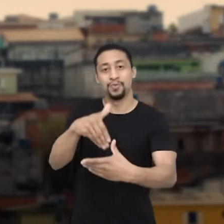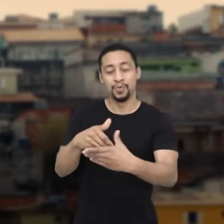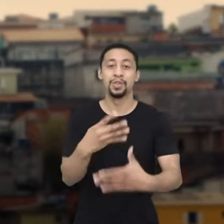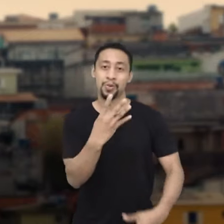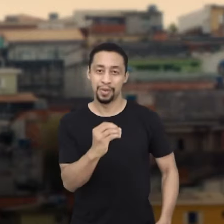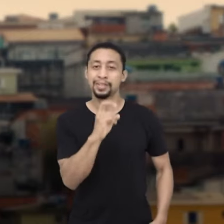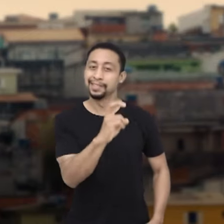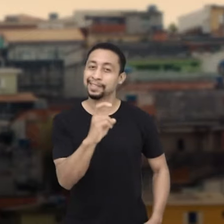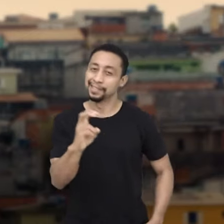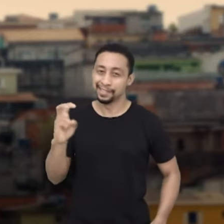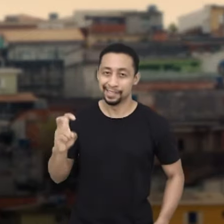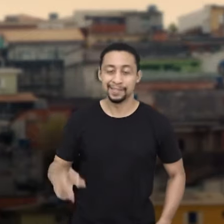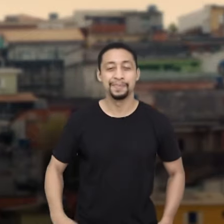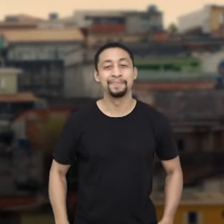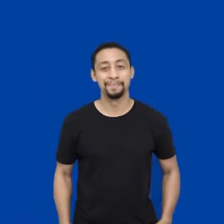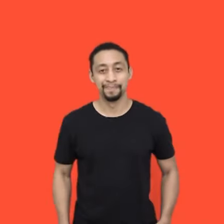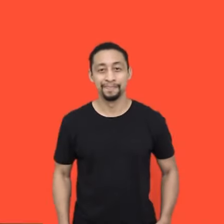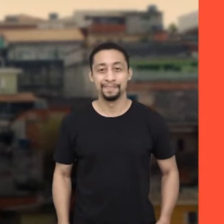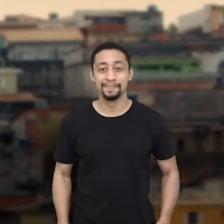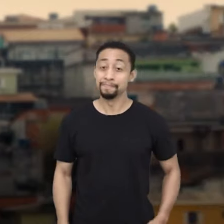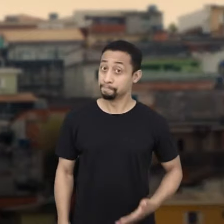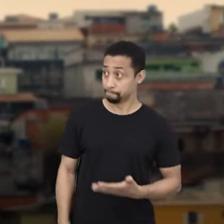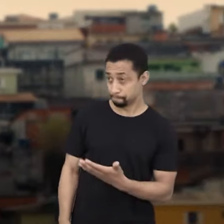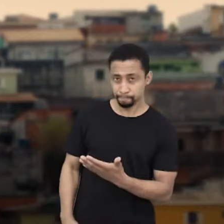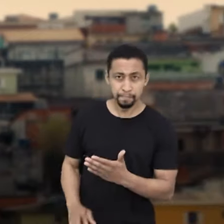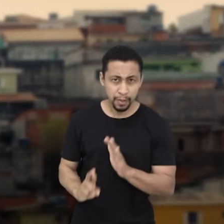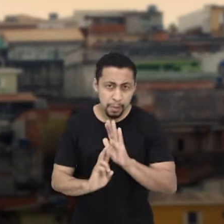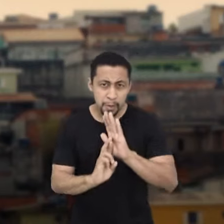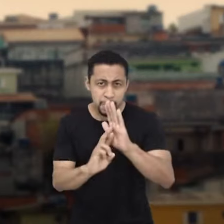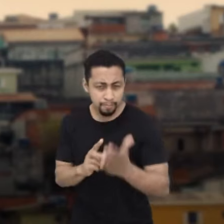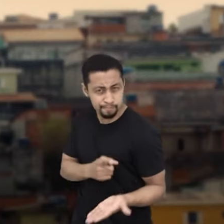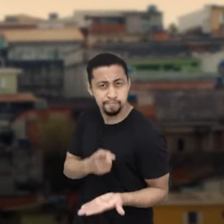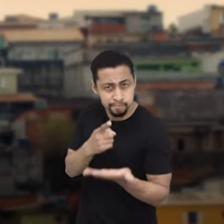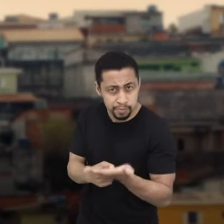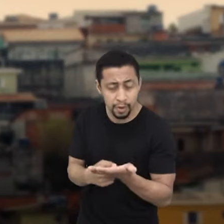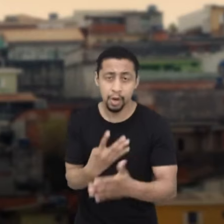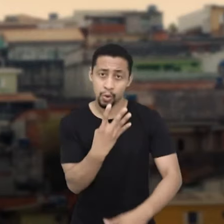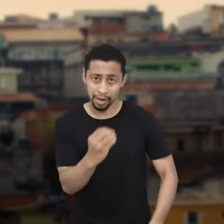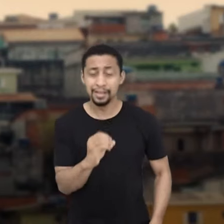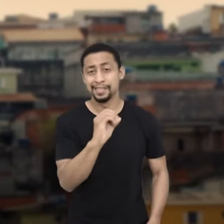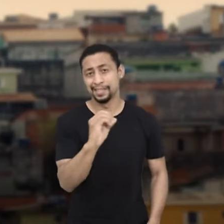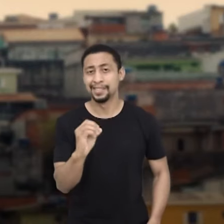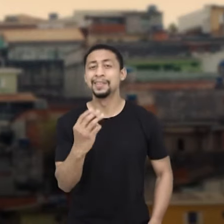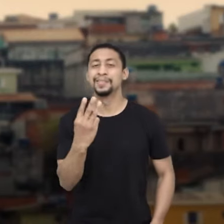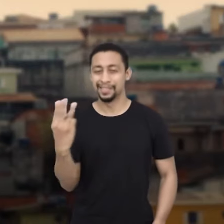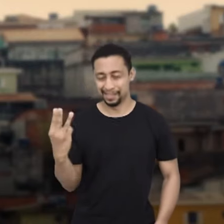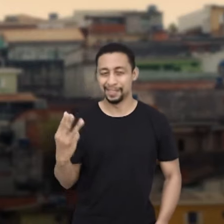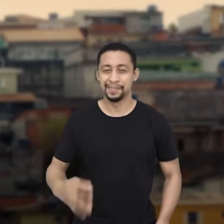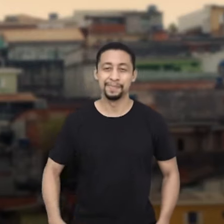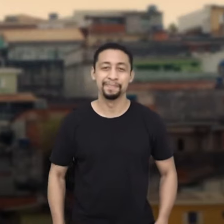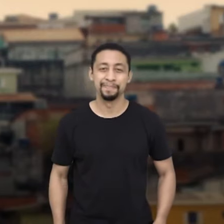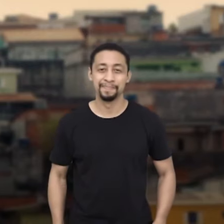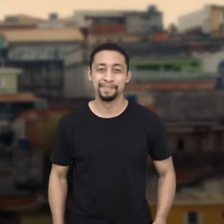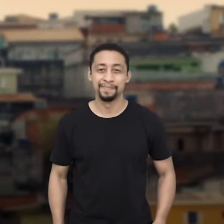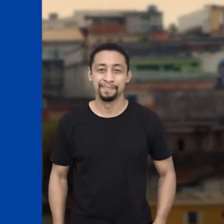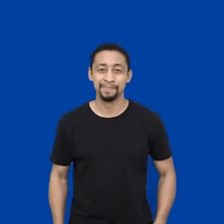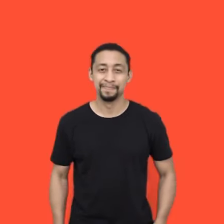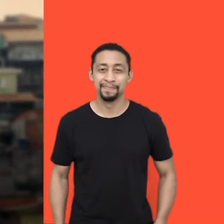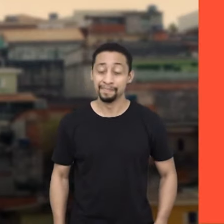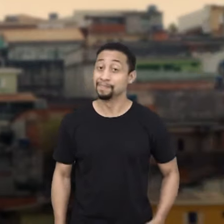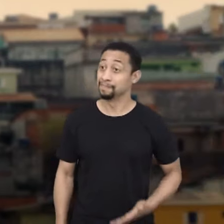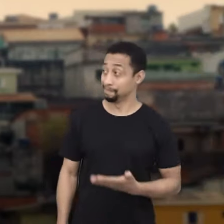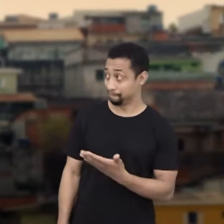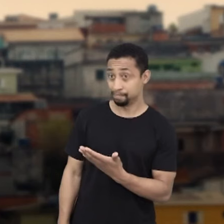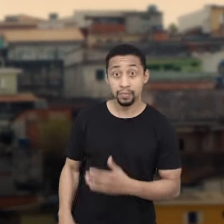vote André Iê 40, 5, 5, 5. Representatividade e compromisso. 40, 0, 0, 3, Mário Cortes.